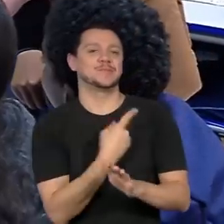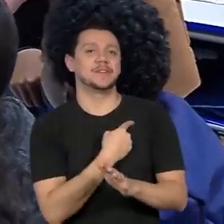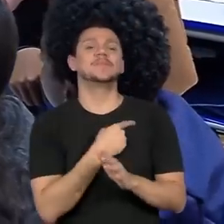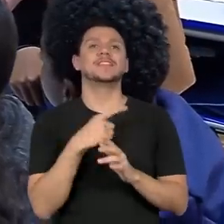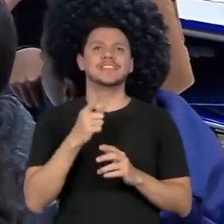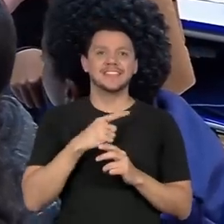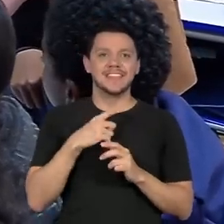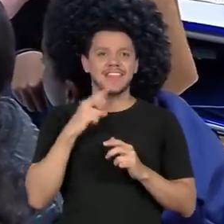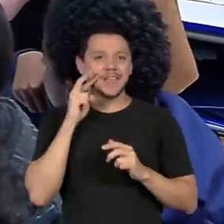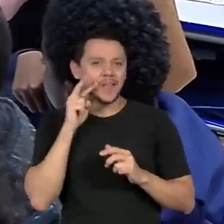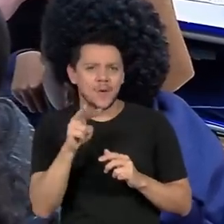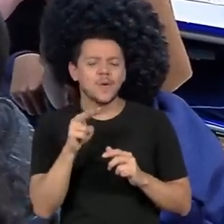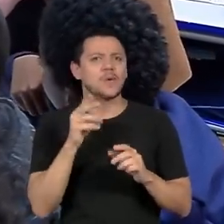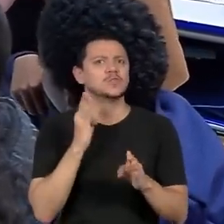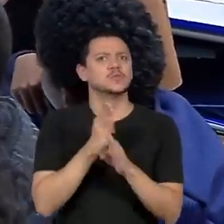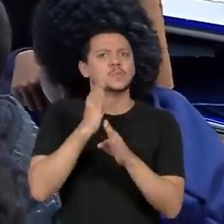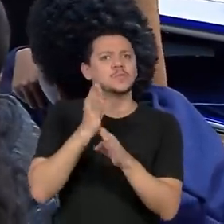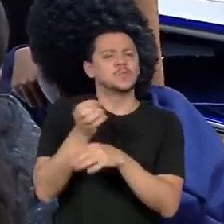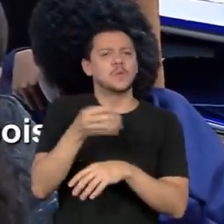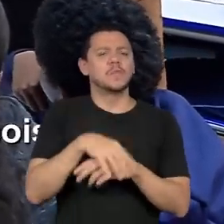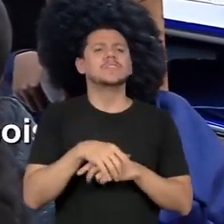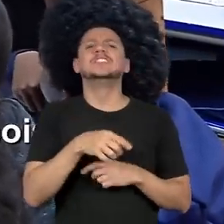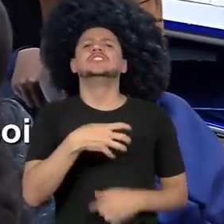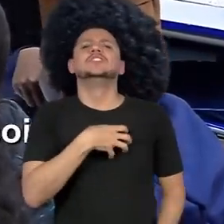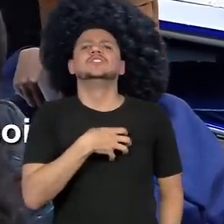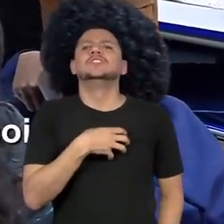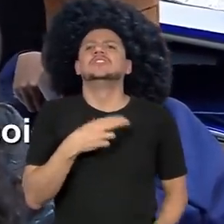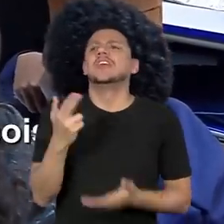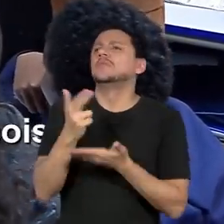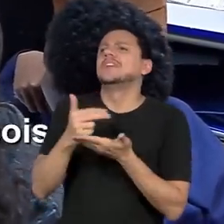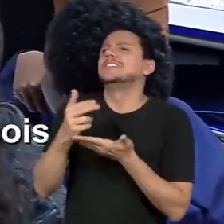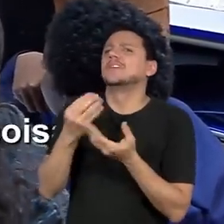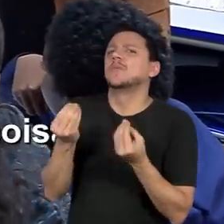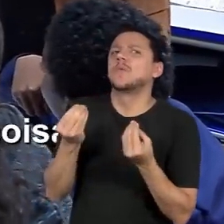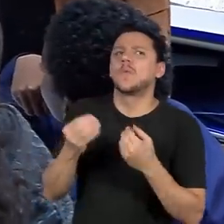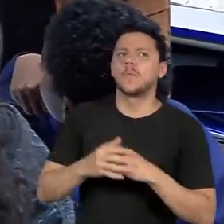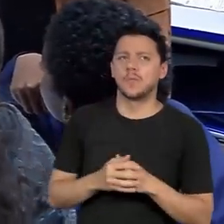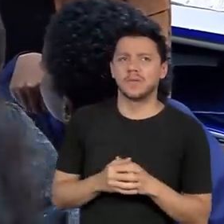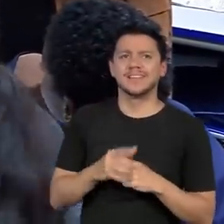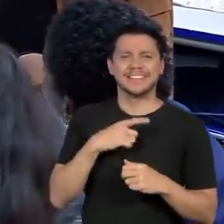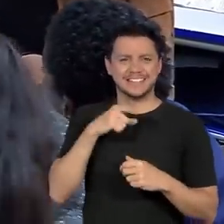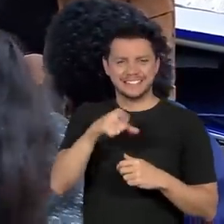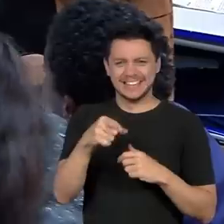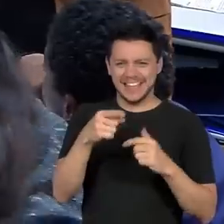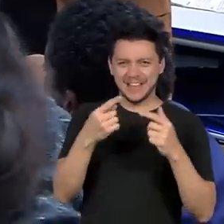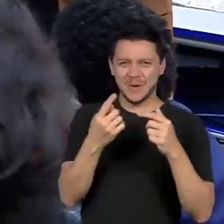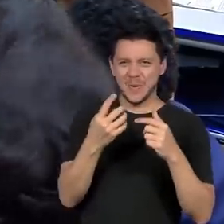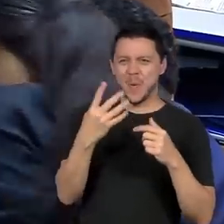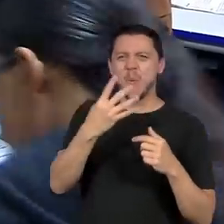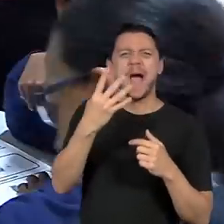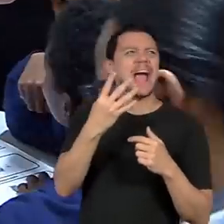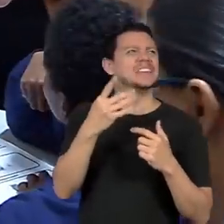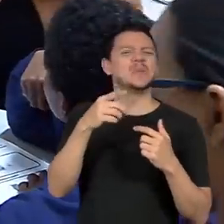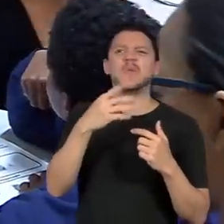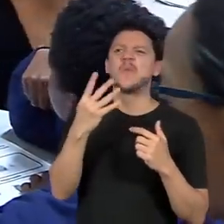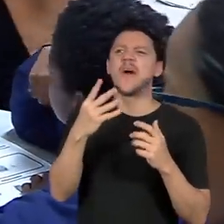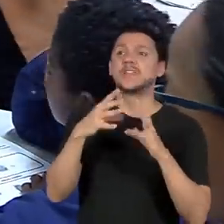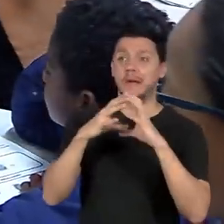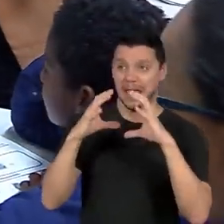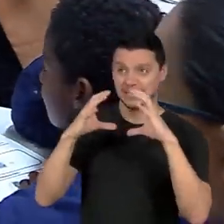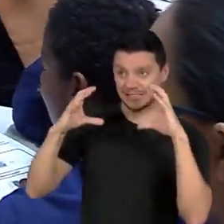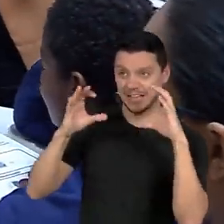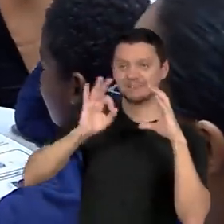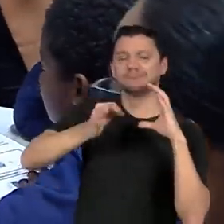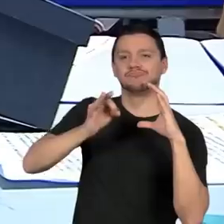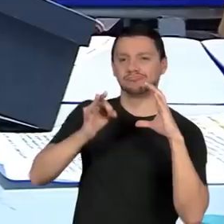Olha lá, como que é o desenho? Você já desenhou? Quarto, é quarto de qualquer coisa. Crescente? Então vamos